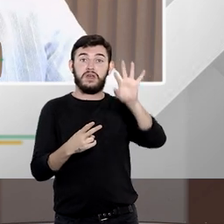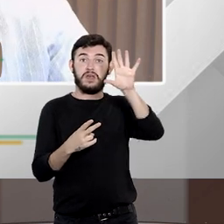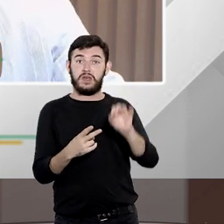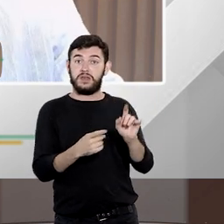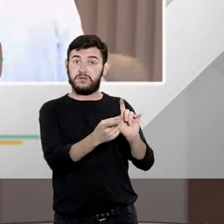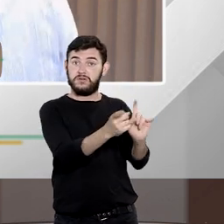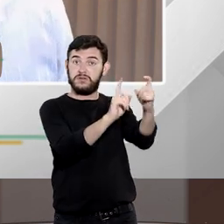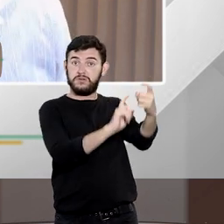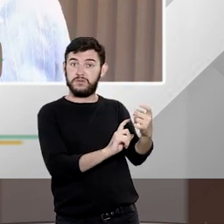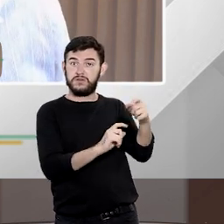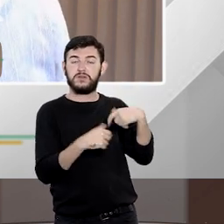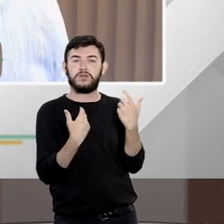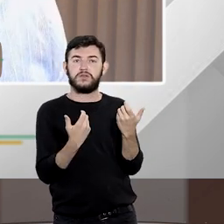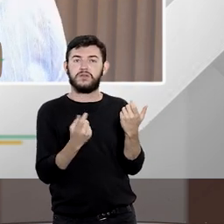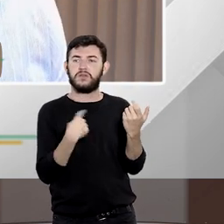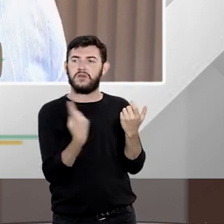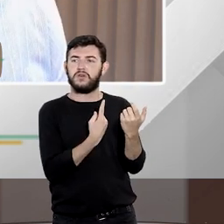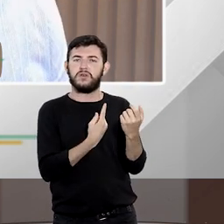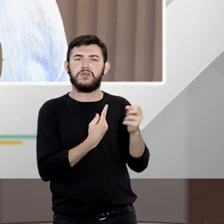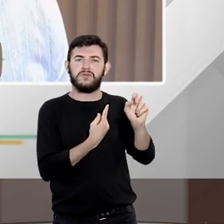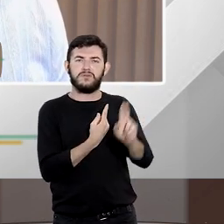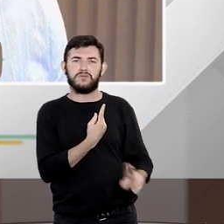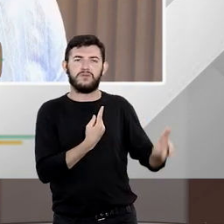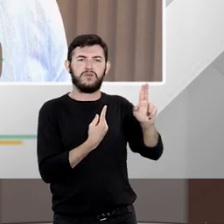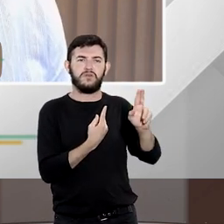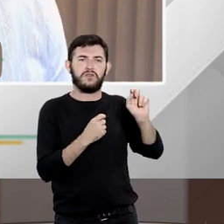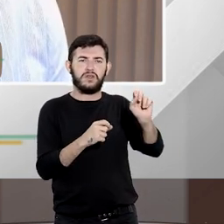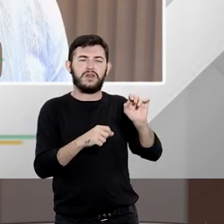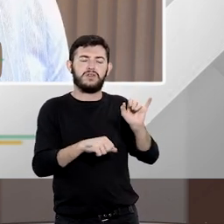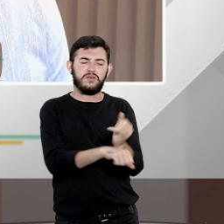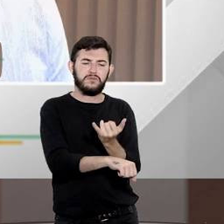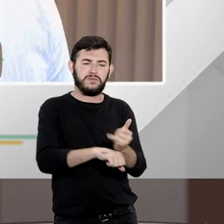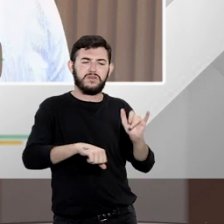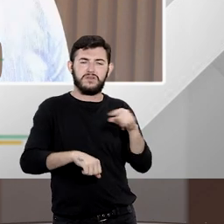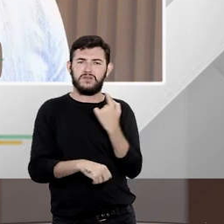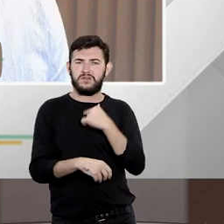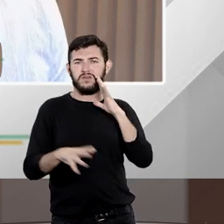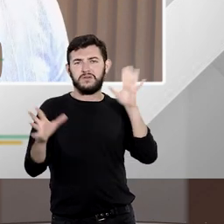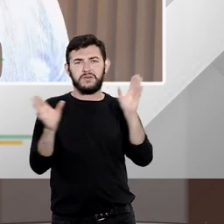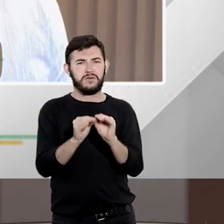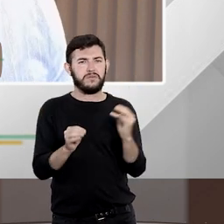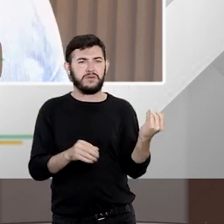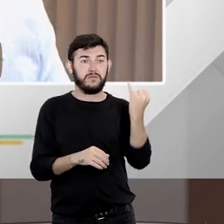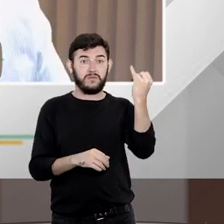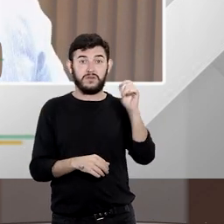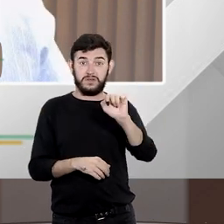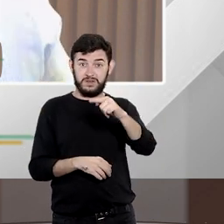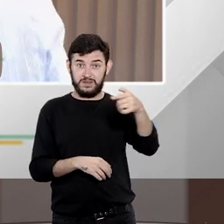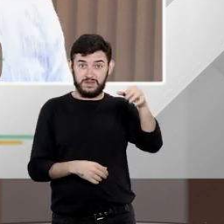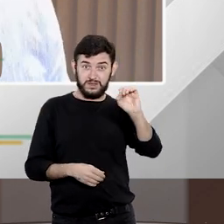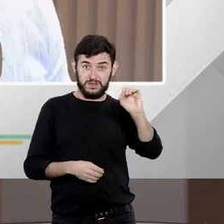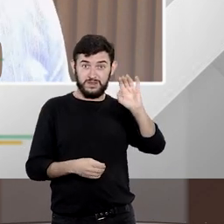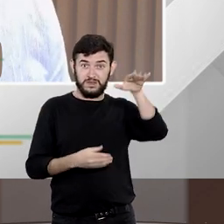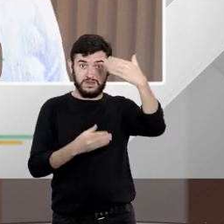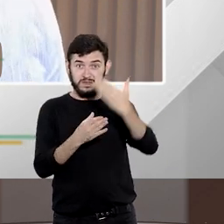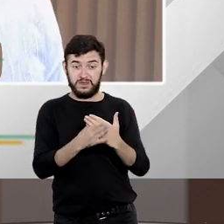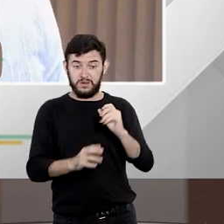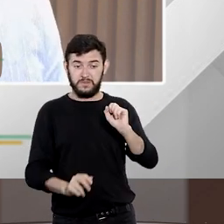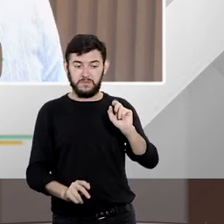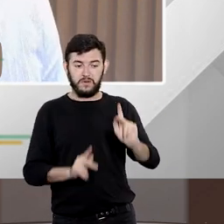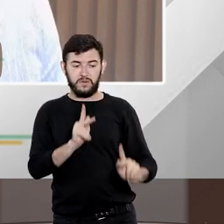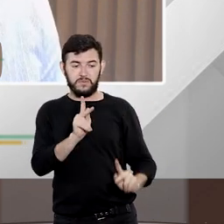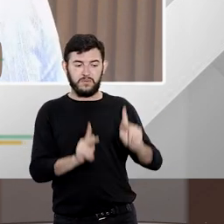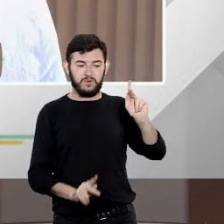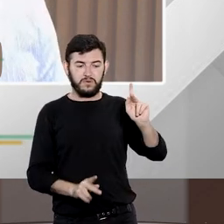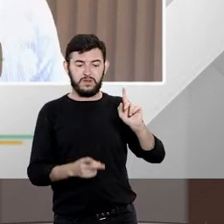que a gente vai se utilizar aí de um instrumento que é um instrumento muito mais importante a ação popular e vamos utilizar também a lei